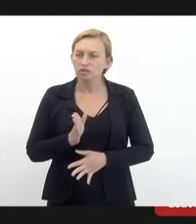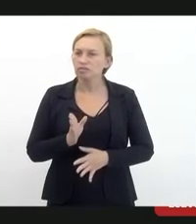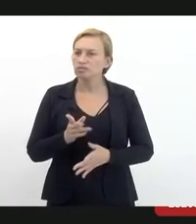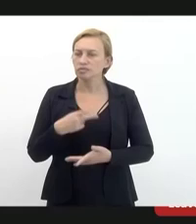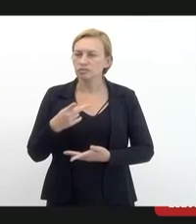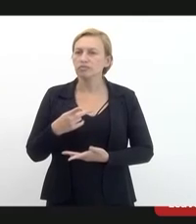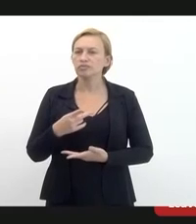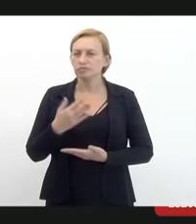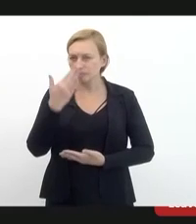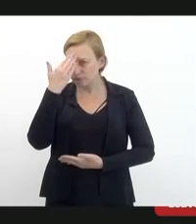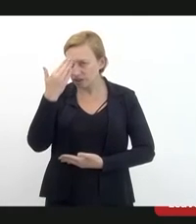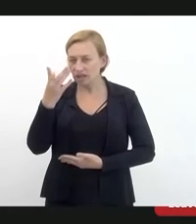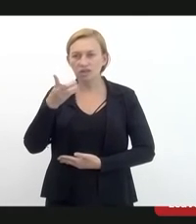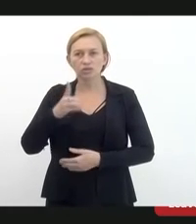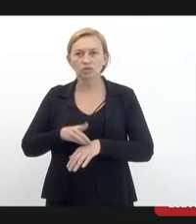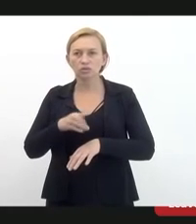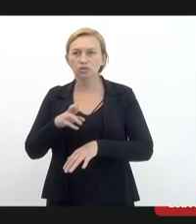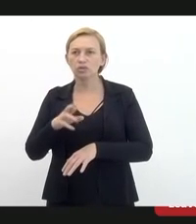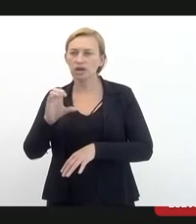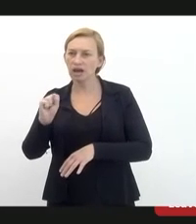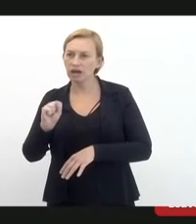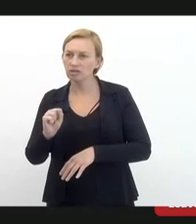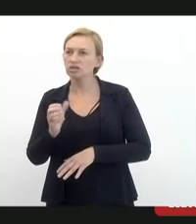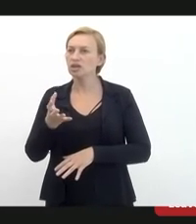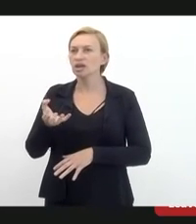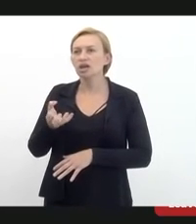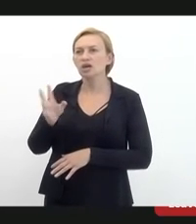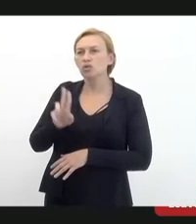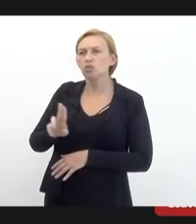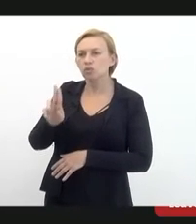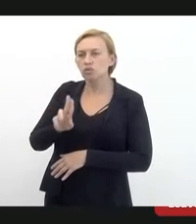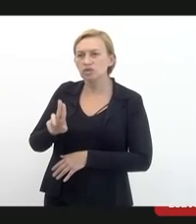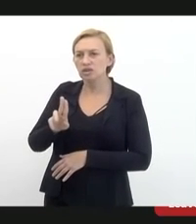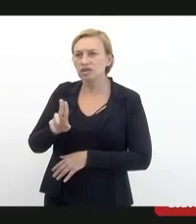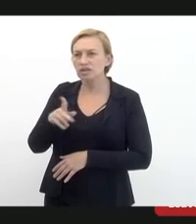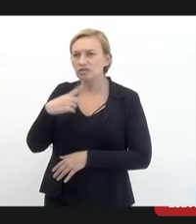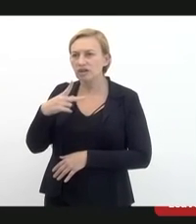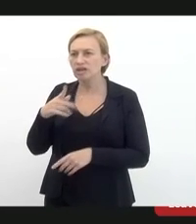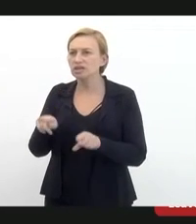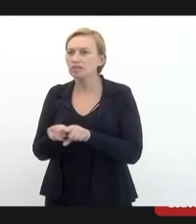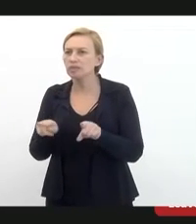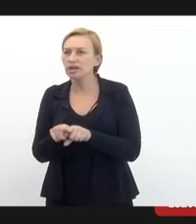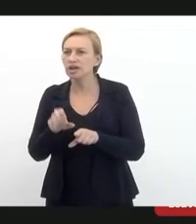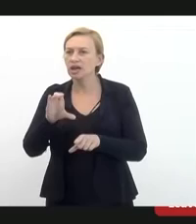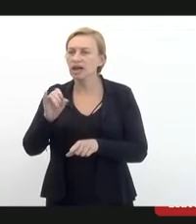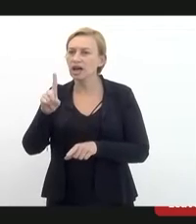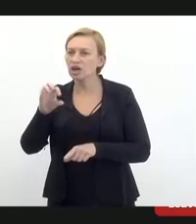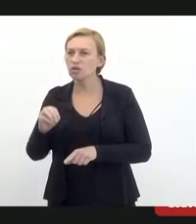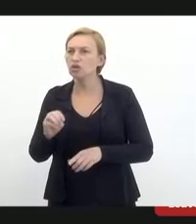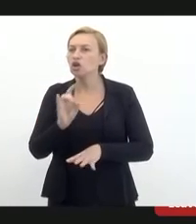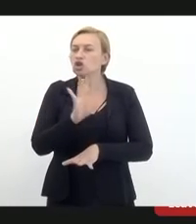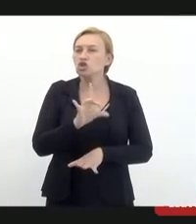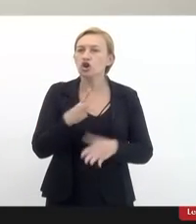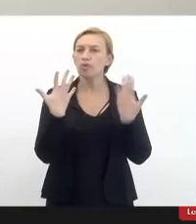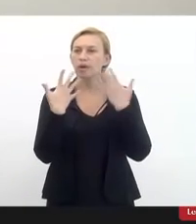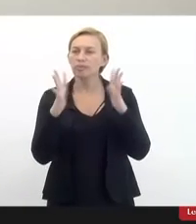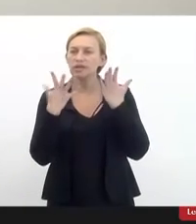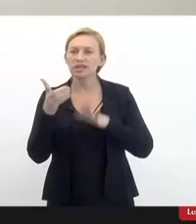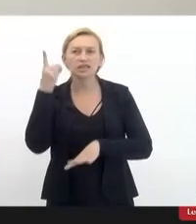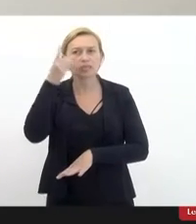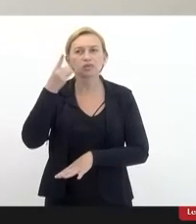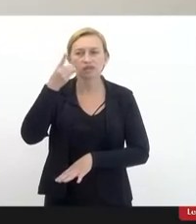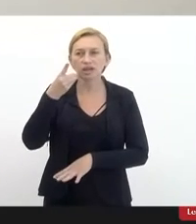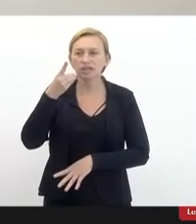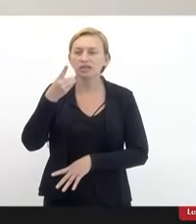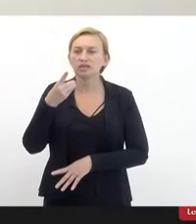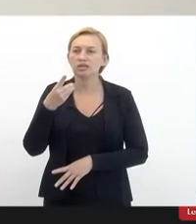obrigada doutor Carlos Eduardo doutor Caio Souza quer fazer alguma observação apenas parabenizar a deputada